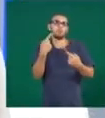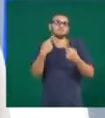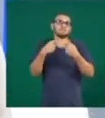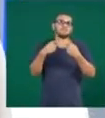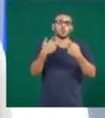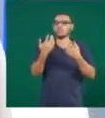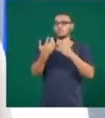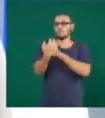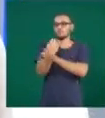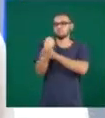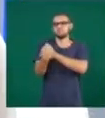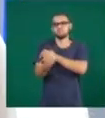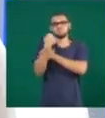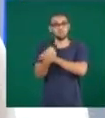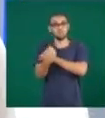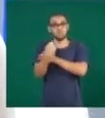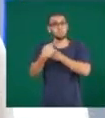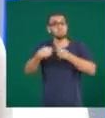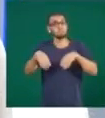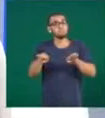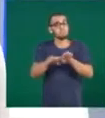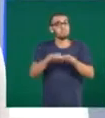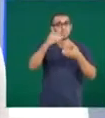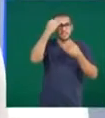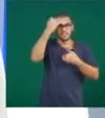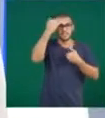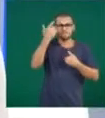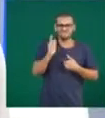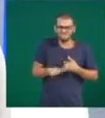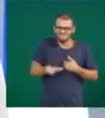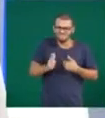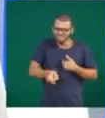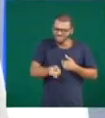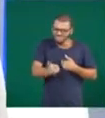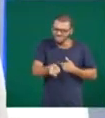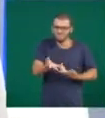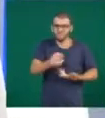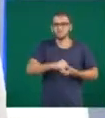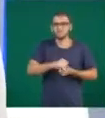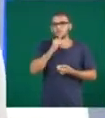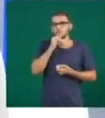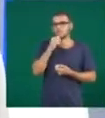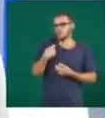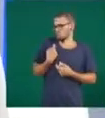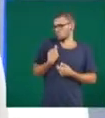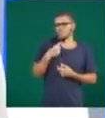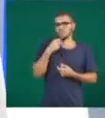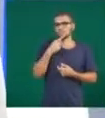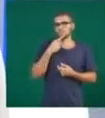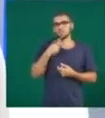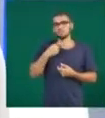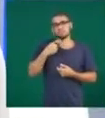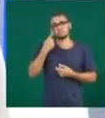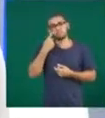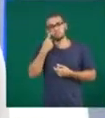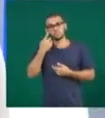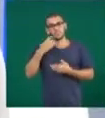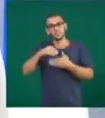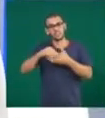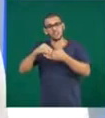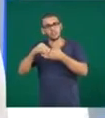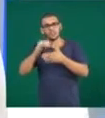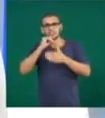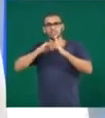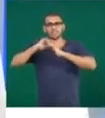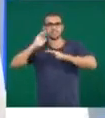exercito a gratidão, mais forte ela ficará. Então, assim, se eu não consigo fazer isso sozinho, procura uma ajuda, assim, de um especialista, de